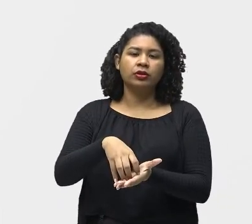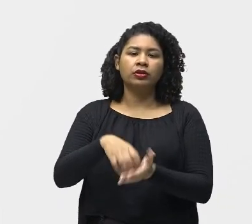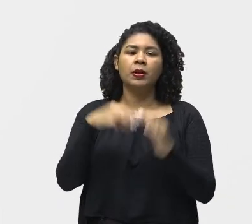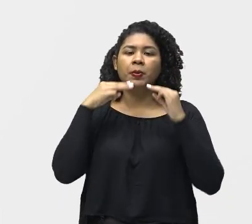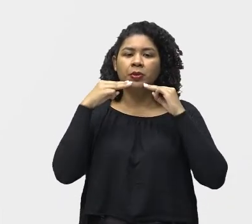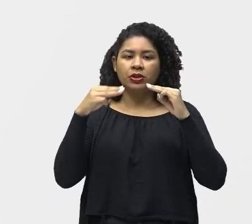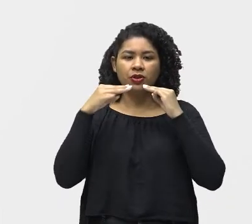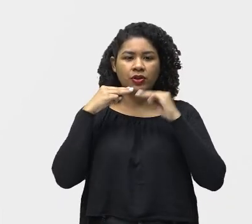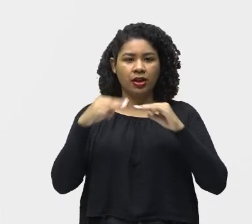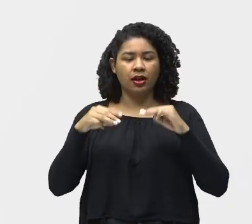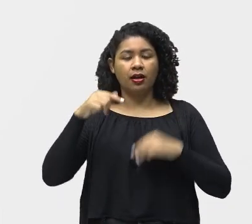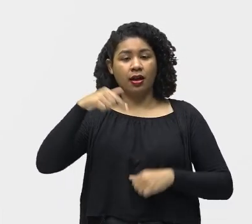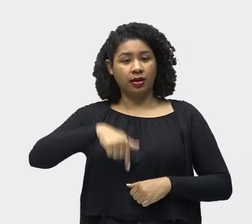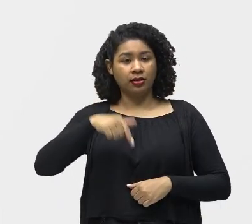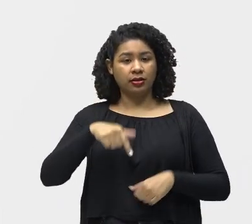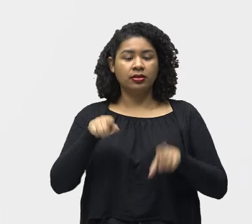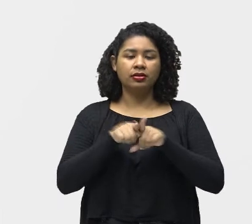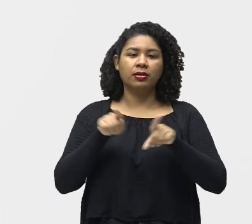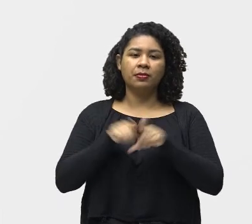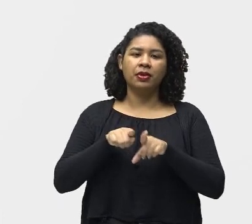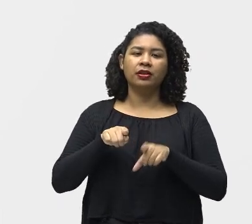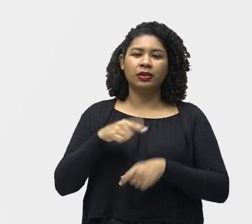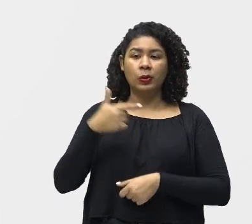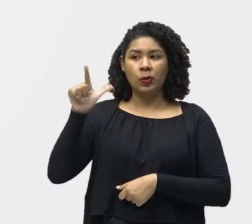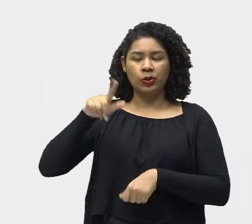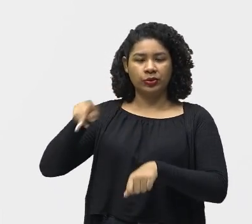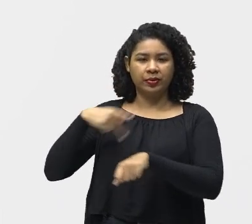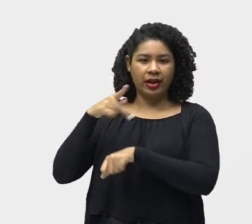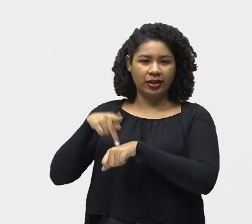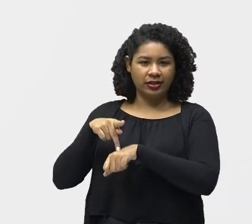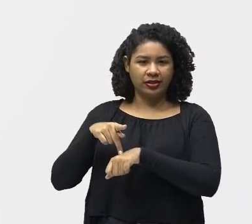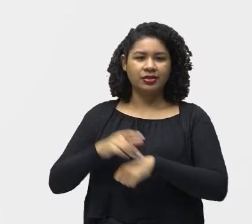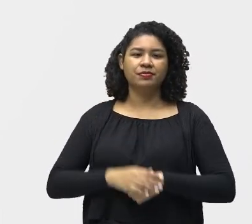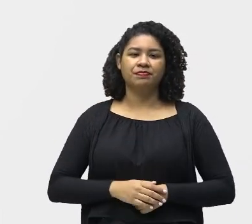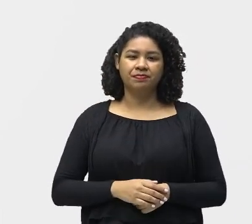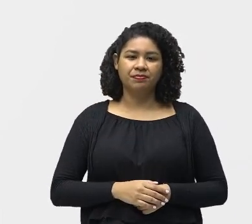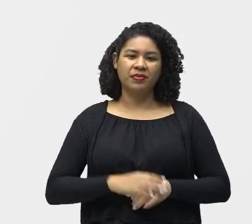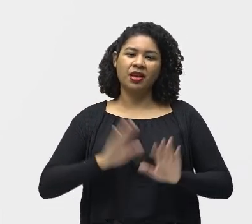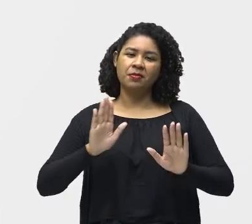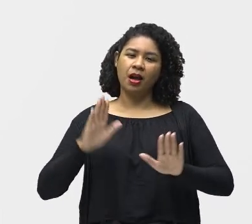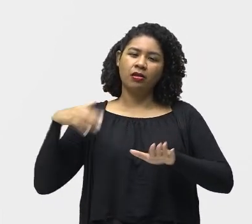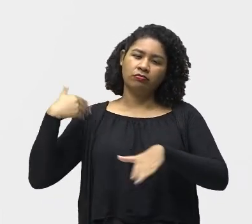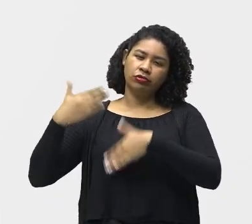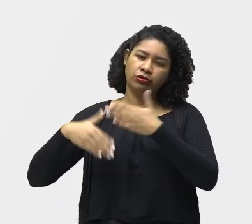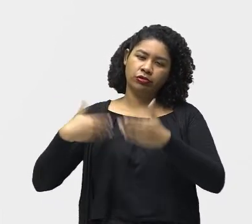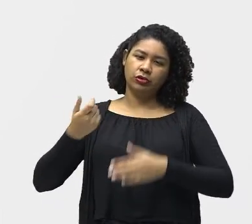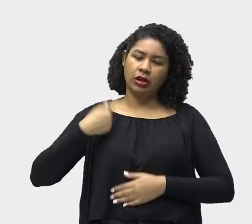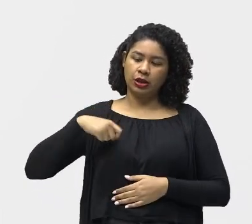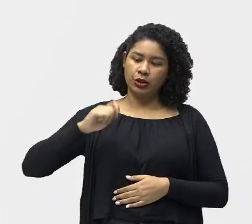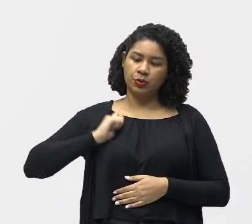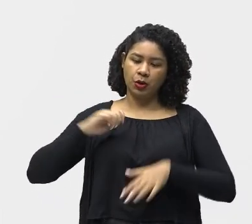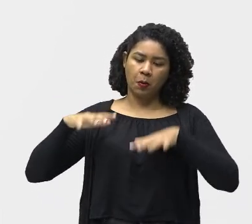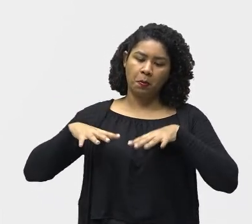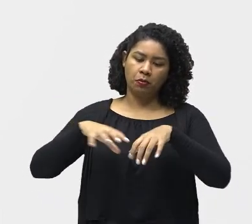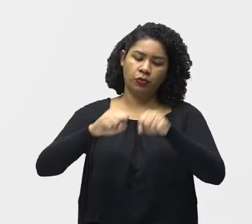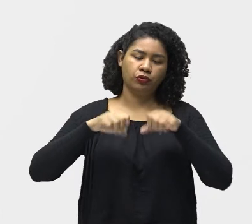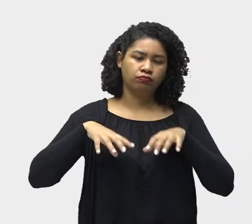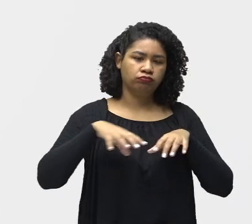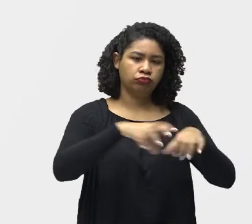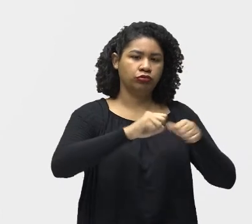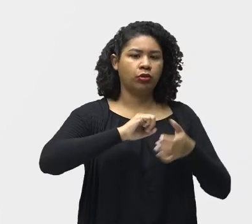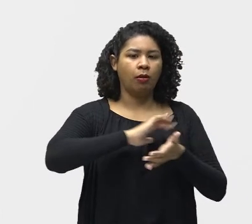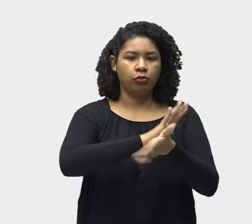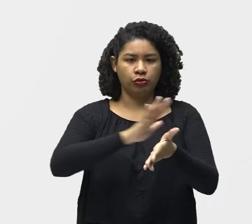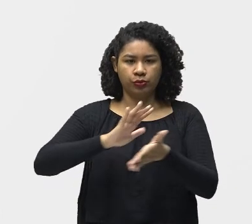demais Países Da América Latina Os quais Foram totalmente Destruídos Pelos espanhóis Que estavam A caça De escravos